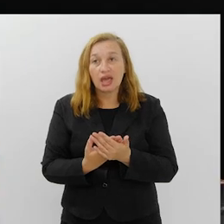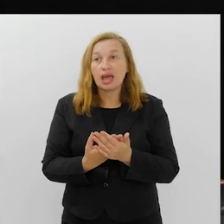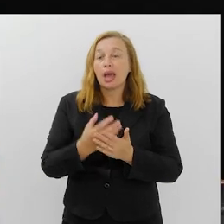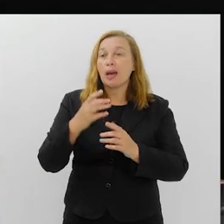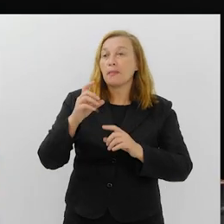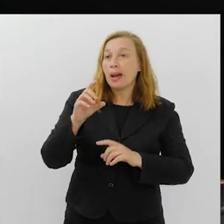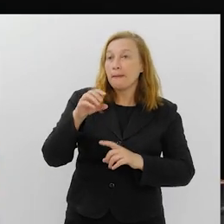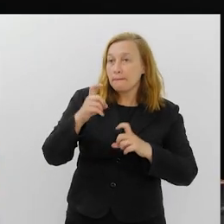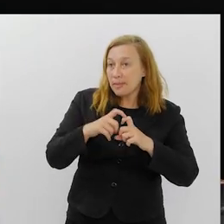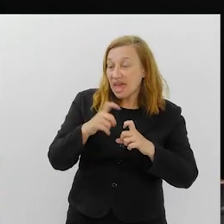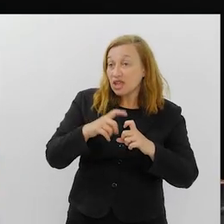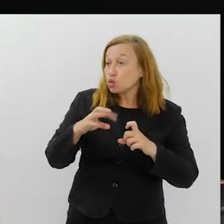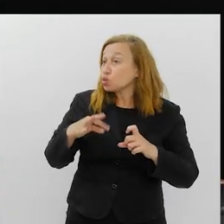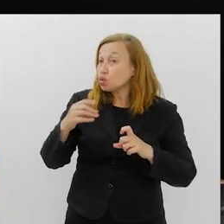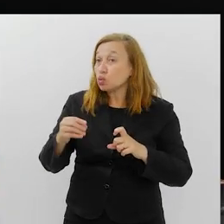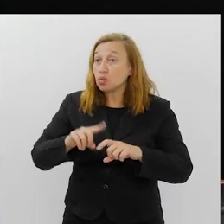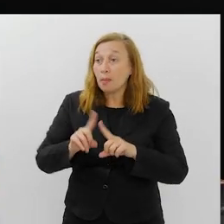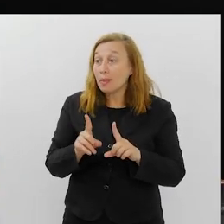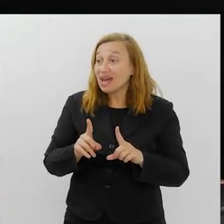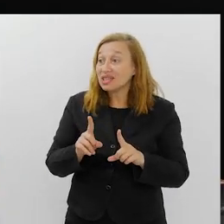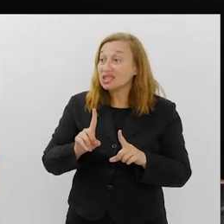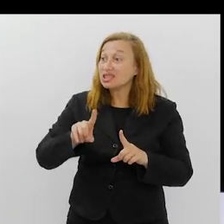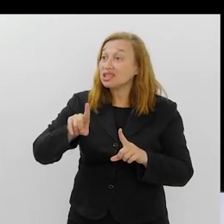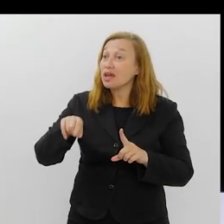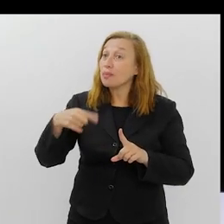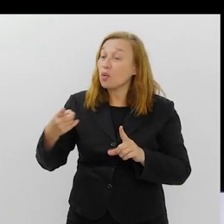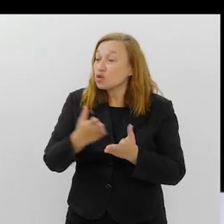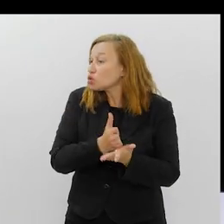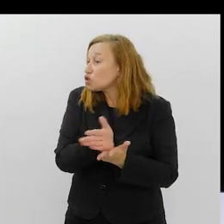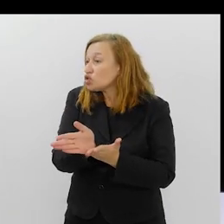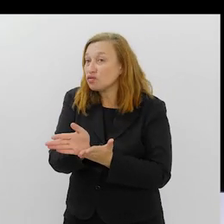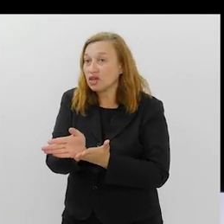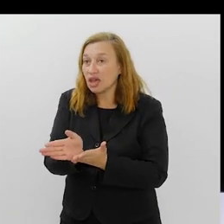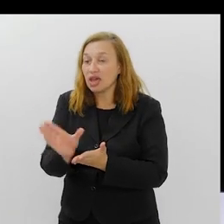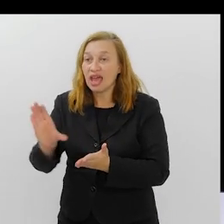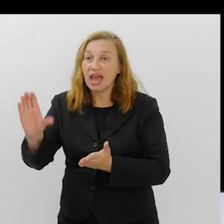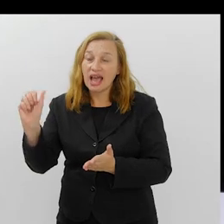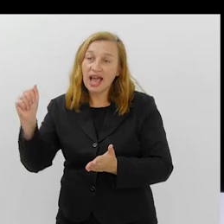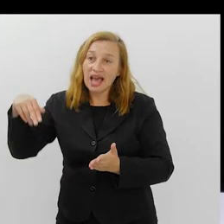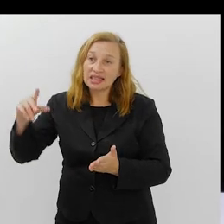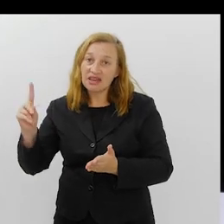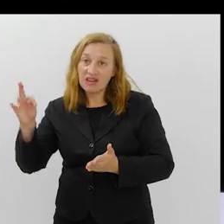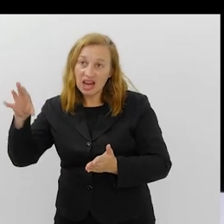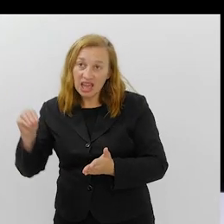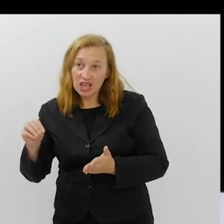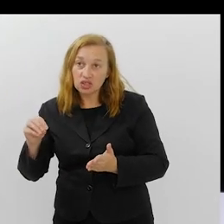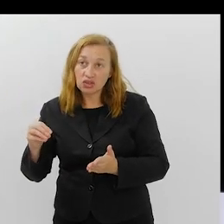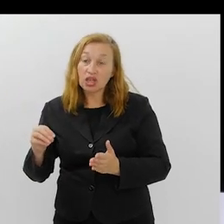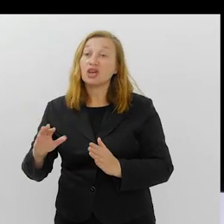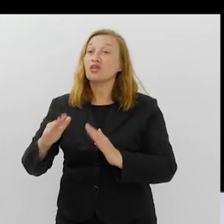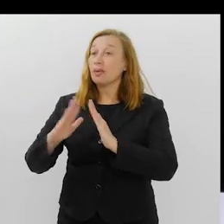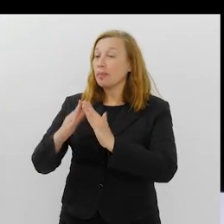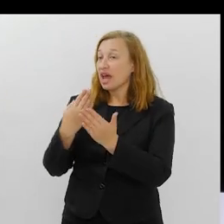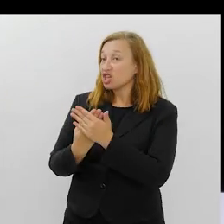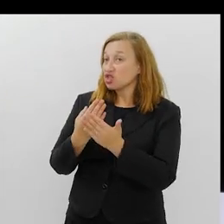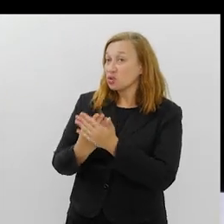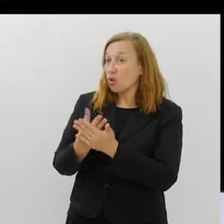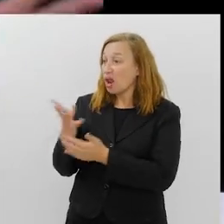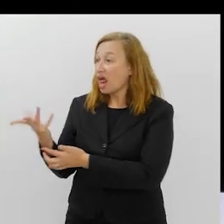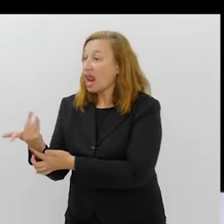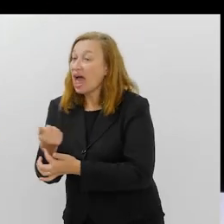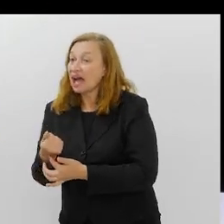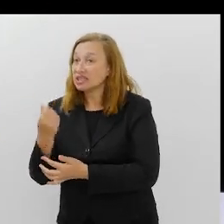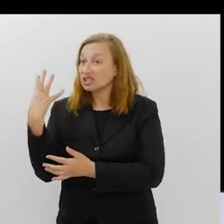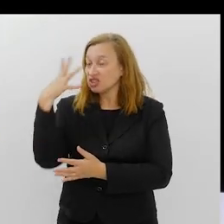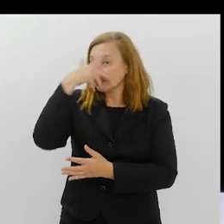escola de belas artes porque lá estão as pessoas que eu quero que sejam meus professores Maria Augusta Alícia Lacerda Rosa Magalhães Fernando Pamplona vou